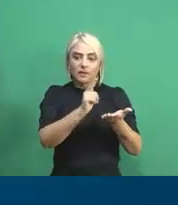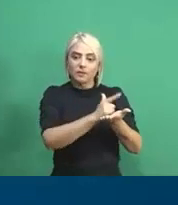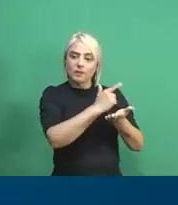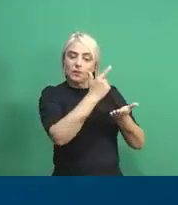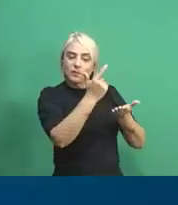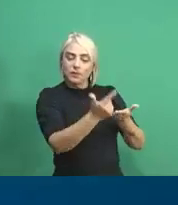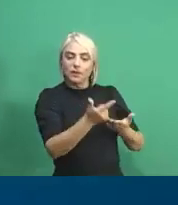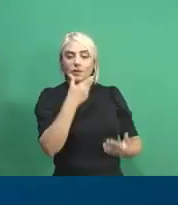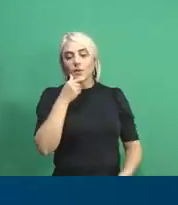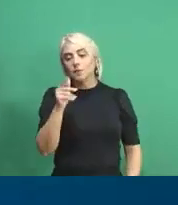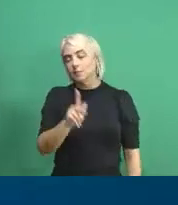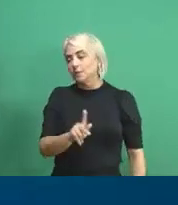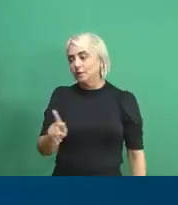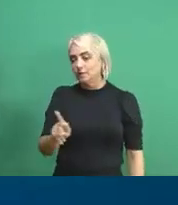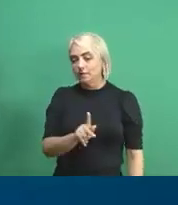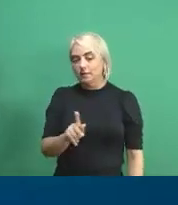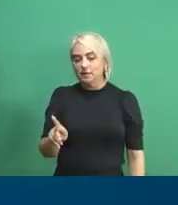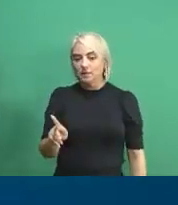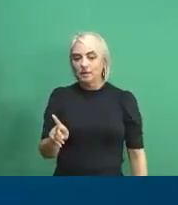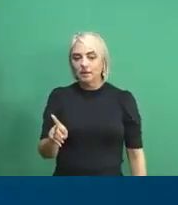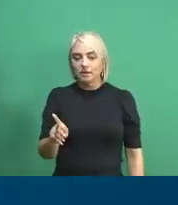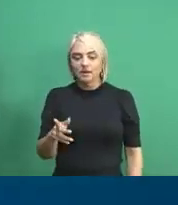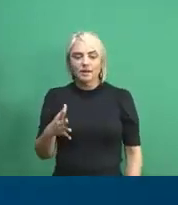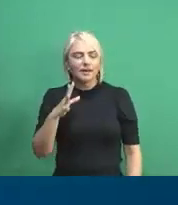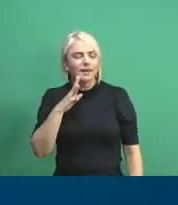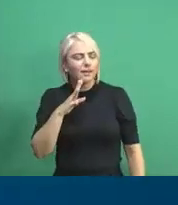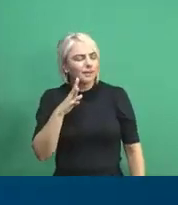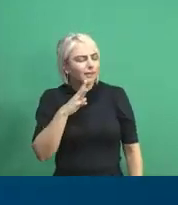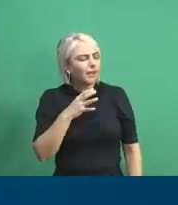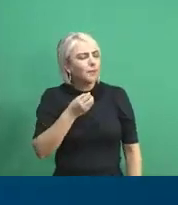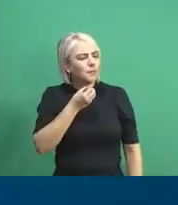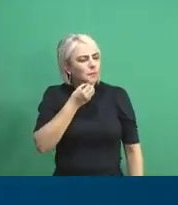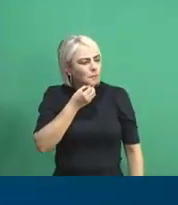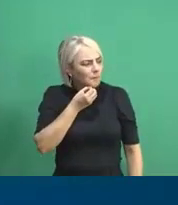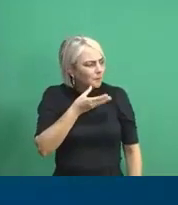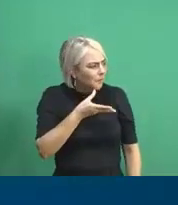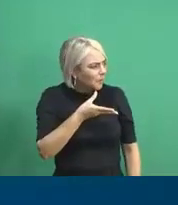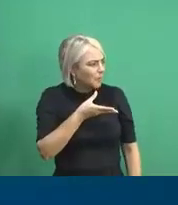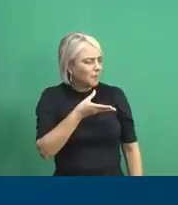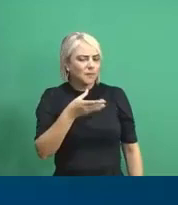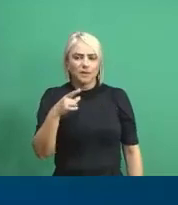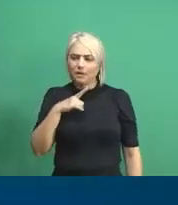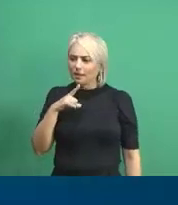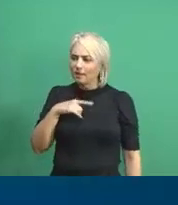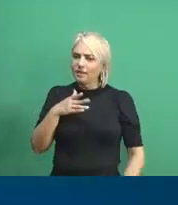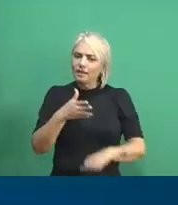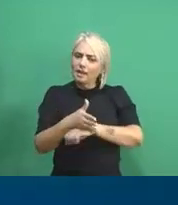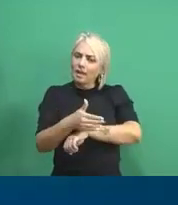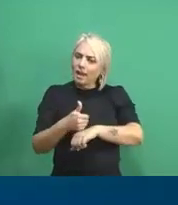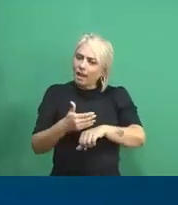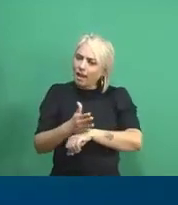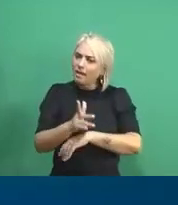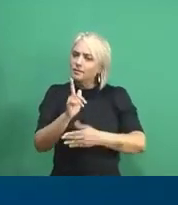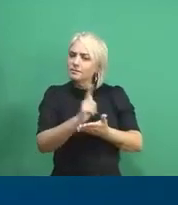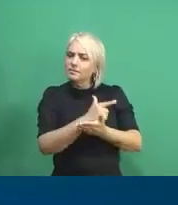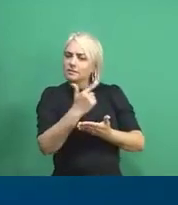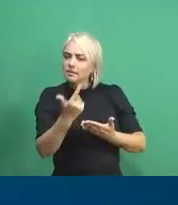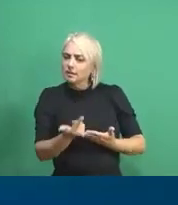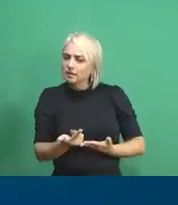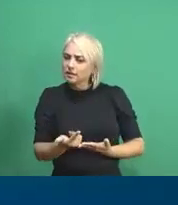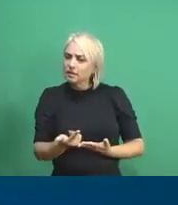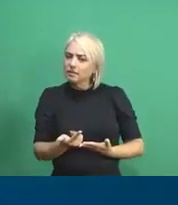do professor, um livro muito bacana, vale a pena você ter acesso a esse livro.